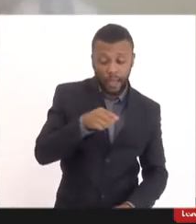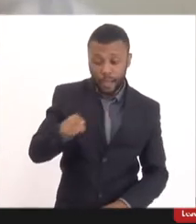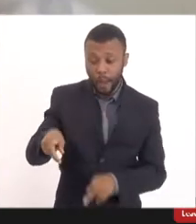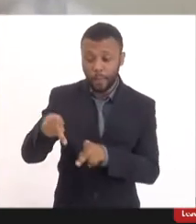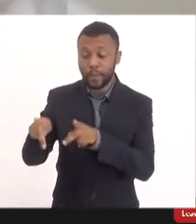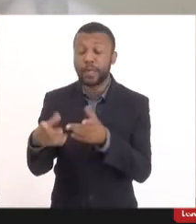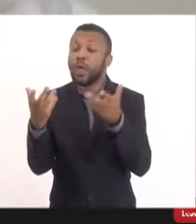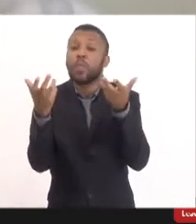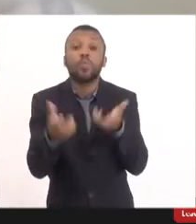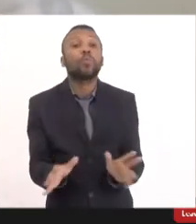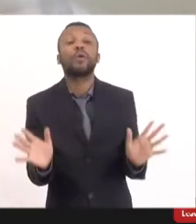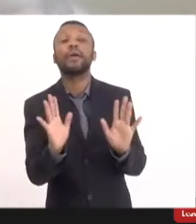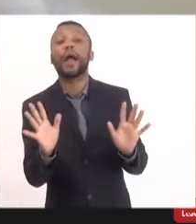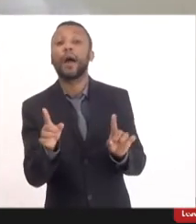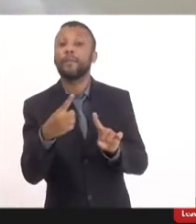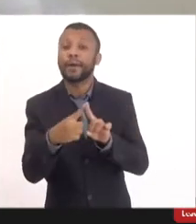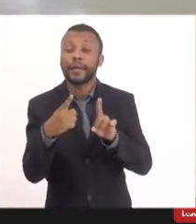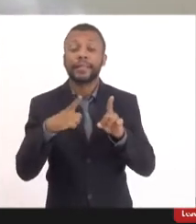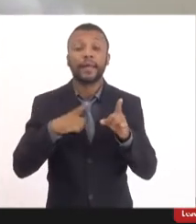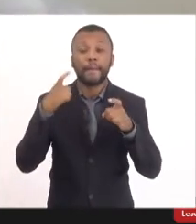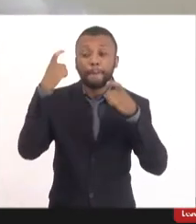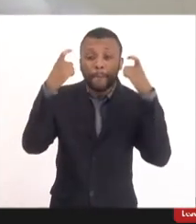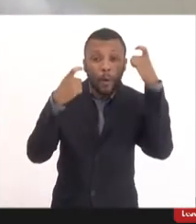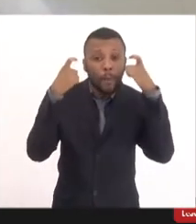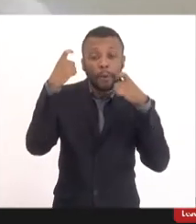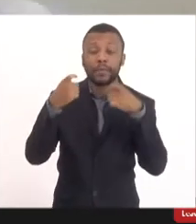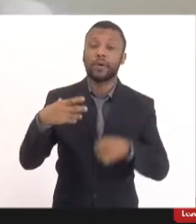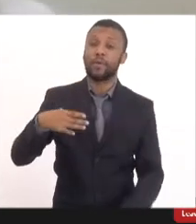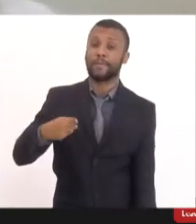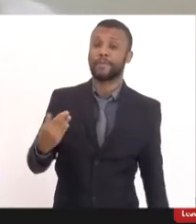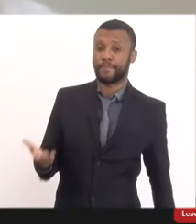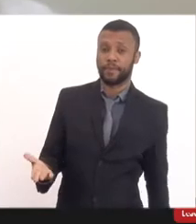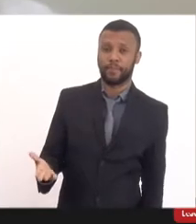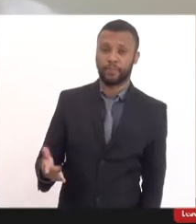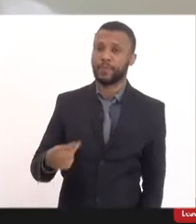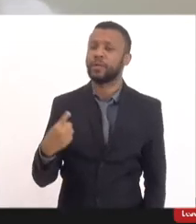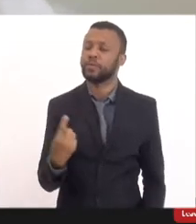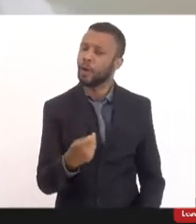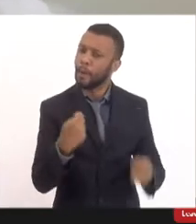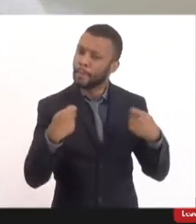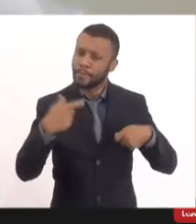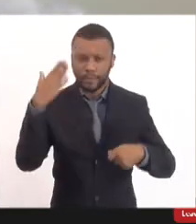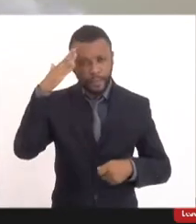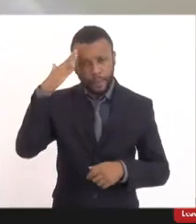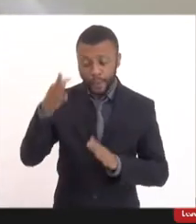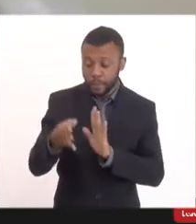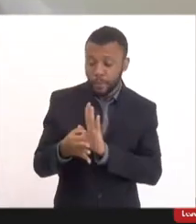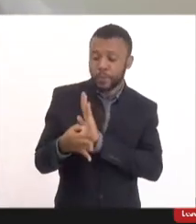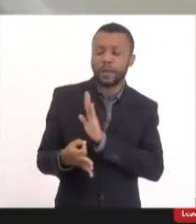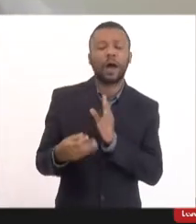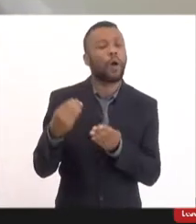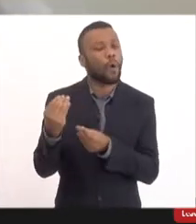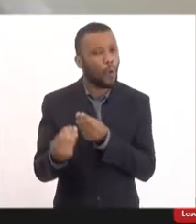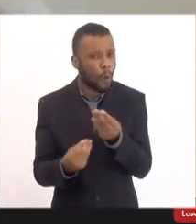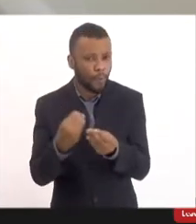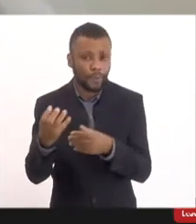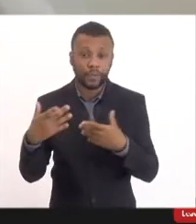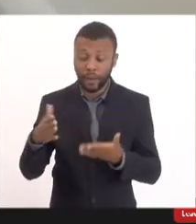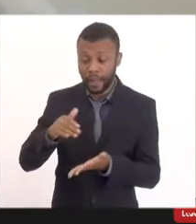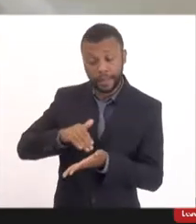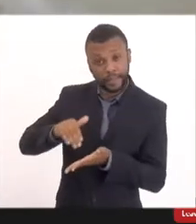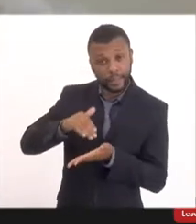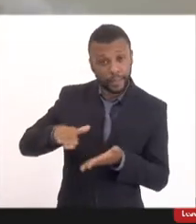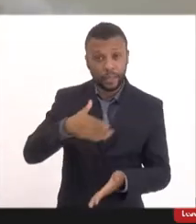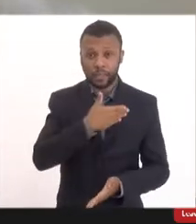porque tem preocupação com o filho. A gente precisa saber como a gente se posicionar. Então, a Secretaria de Estado de Saúde tenta